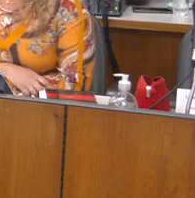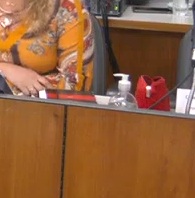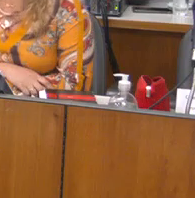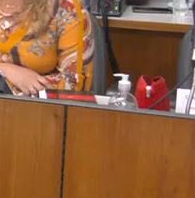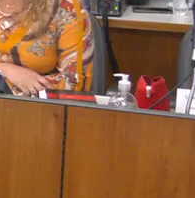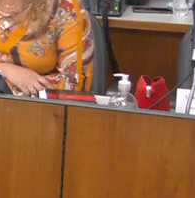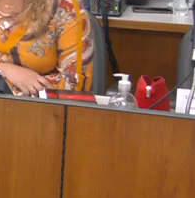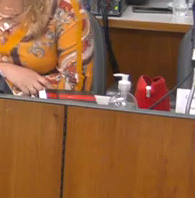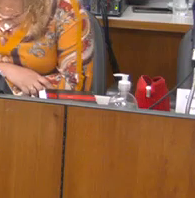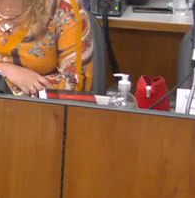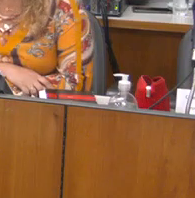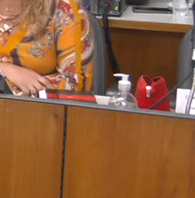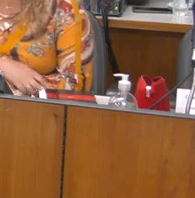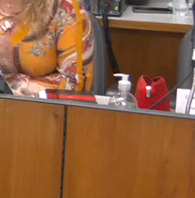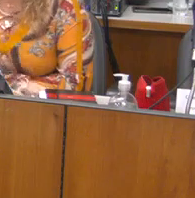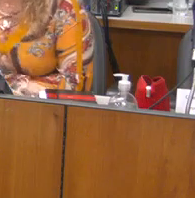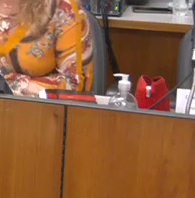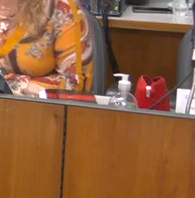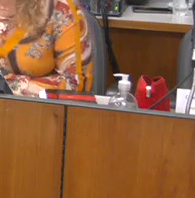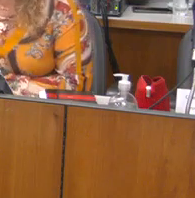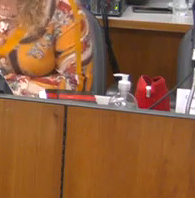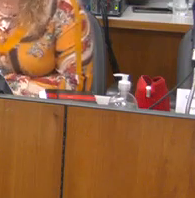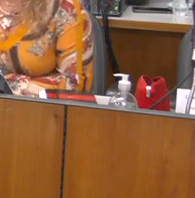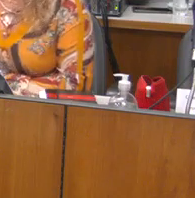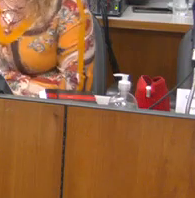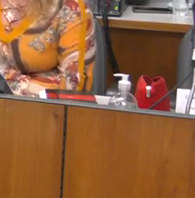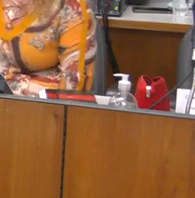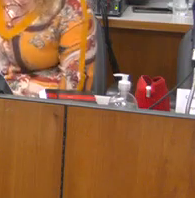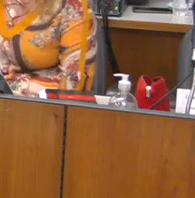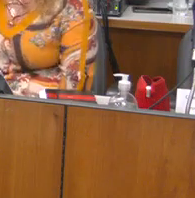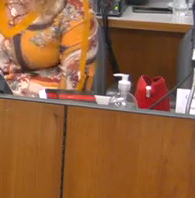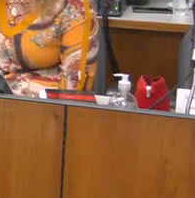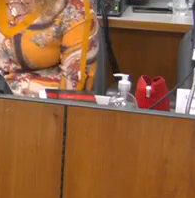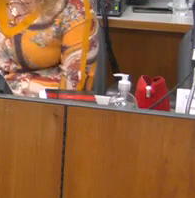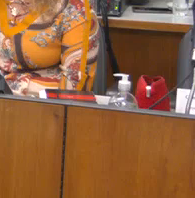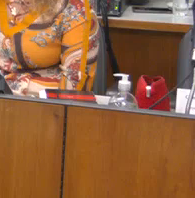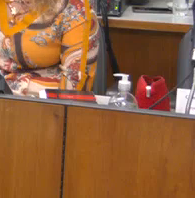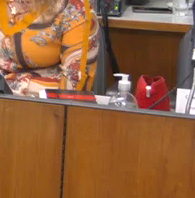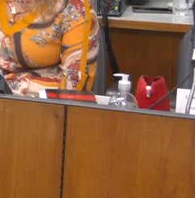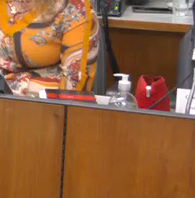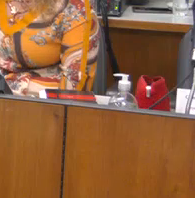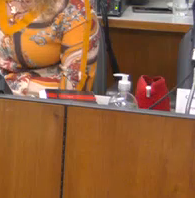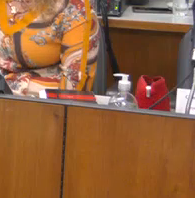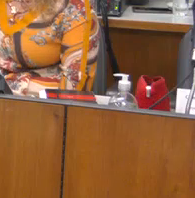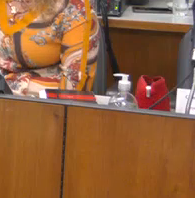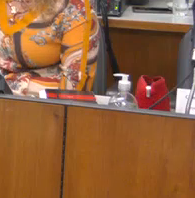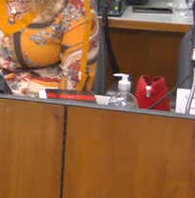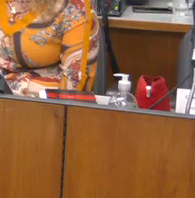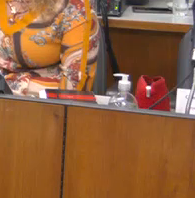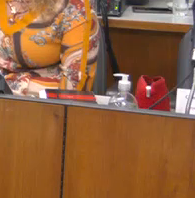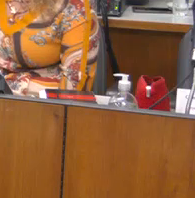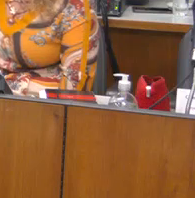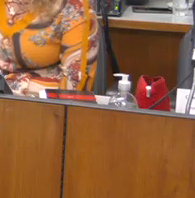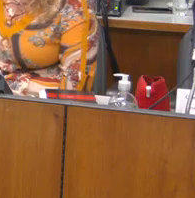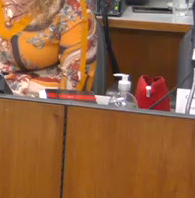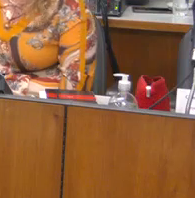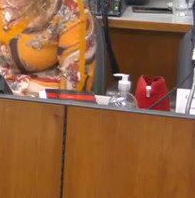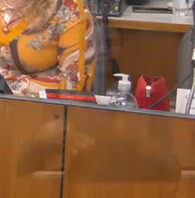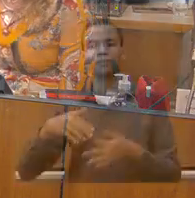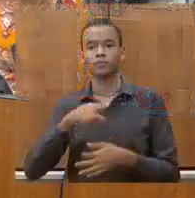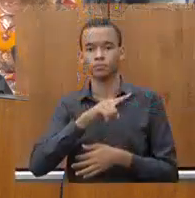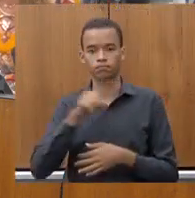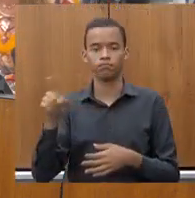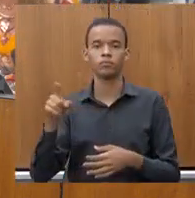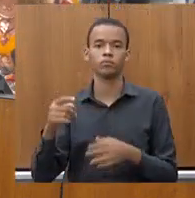quer fazer uso da palavra após as observações e que não apresentou nenhum